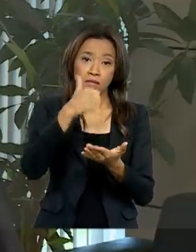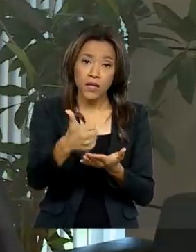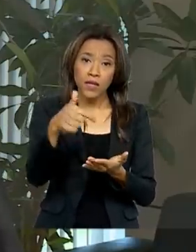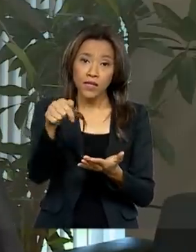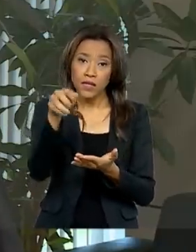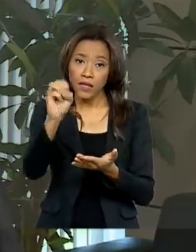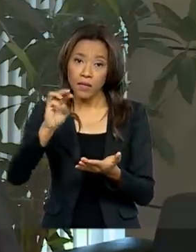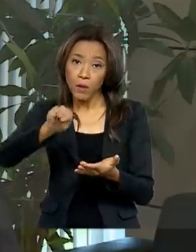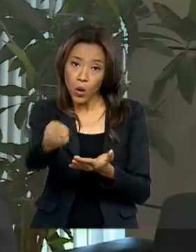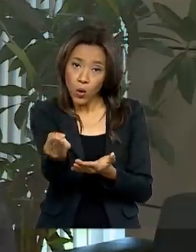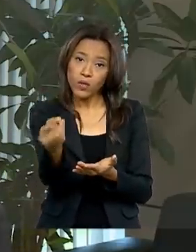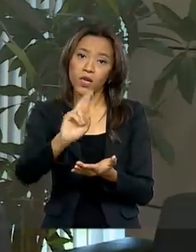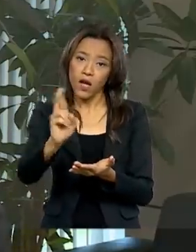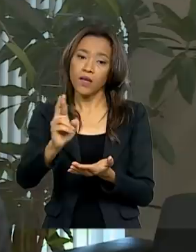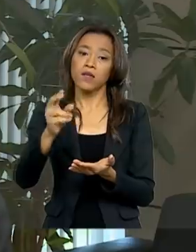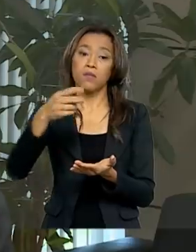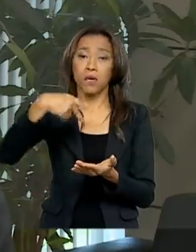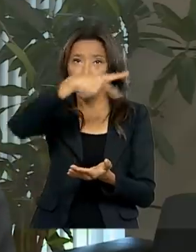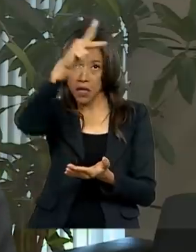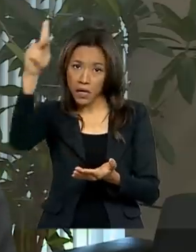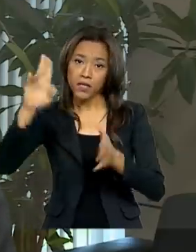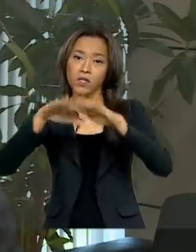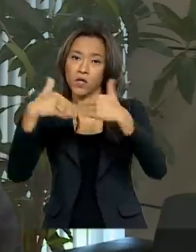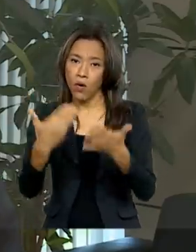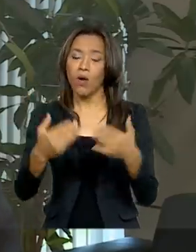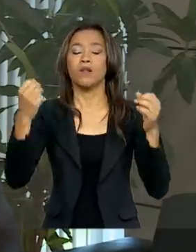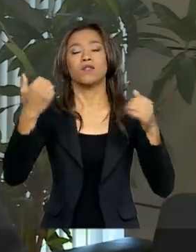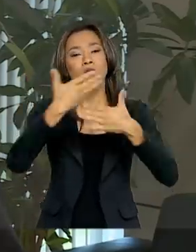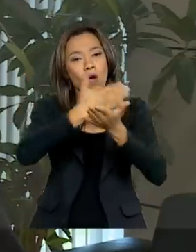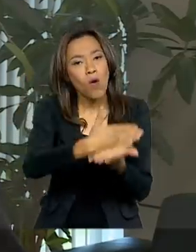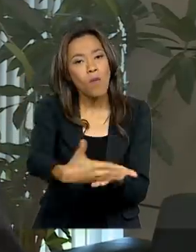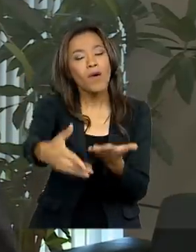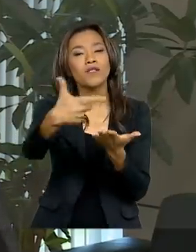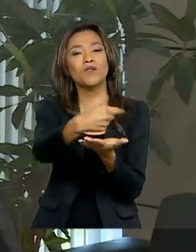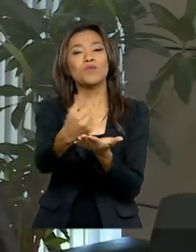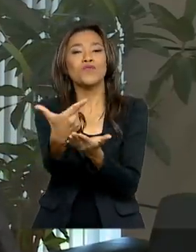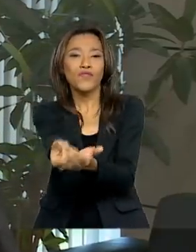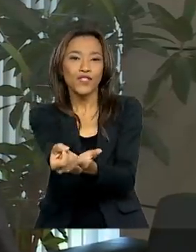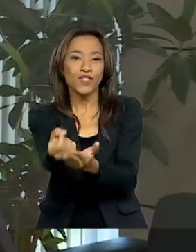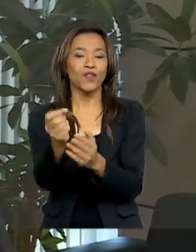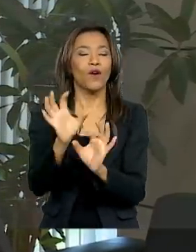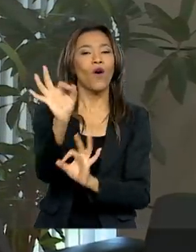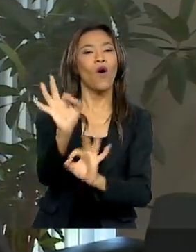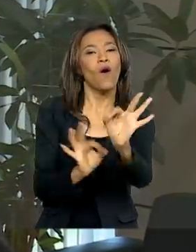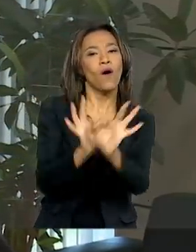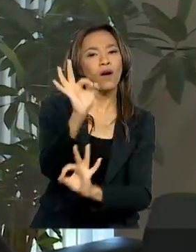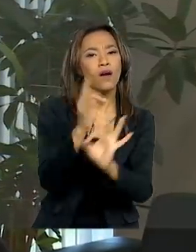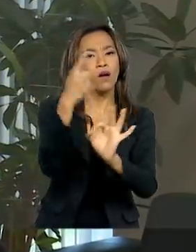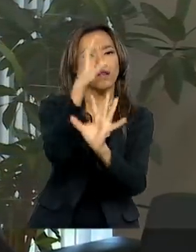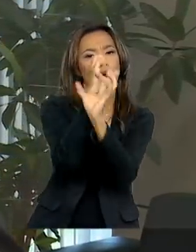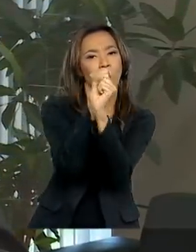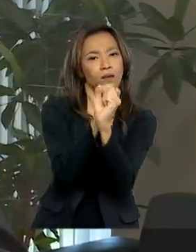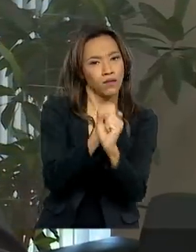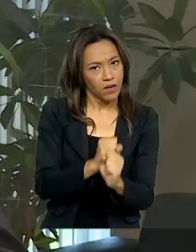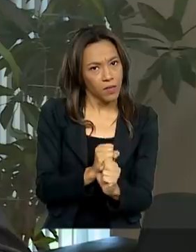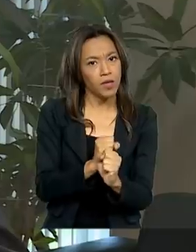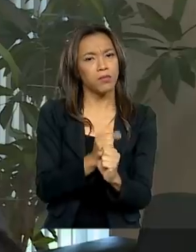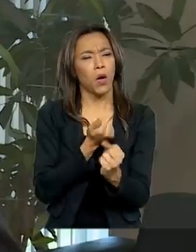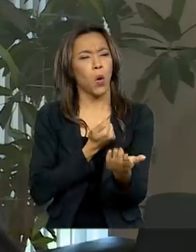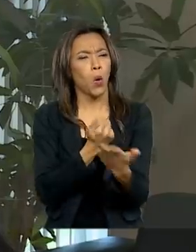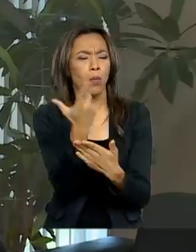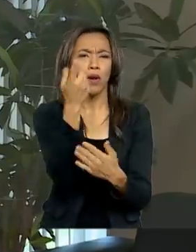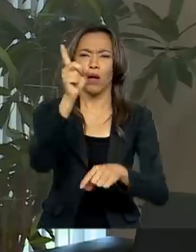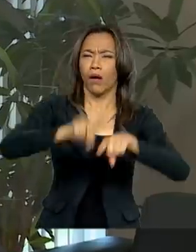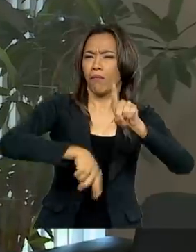para que as escolas já possam começar o ano de 2020 executando os seus orçamentos de maneira a comprar todo o